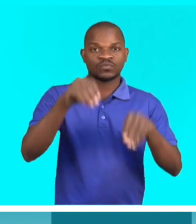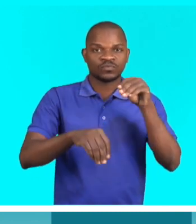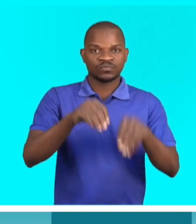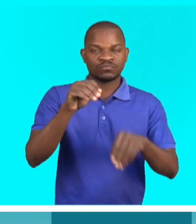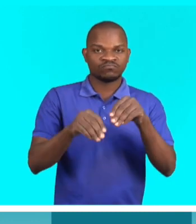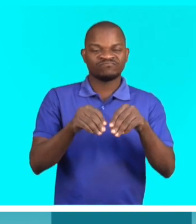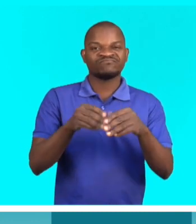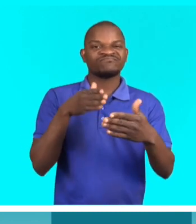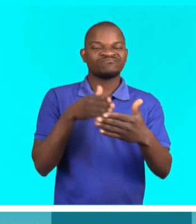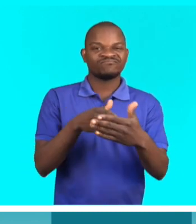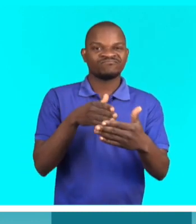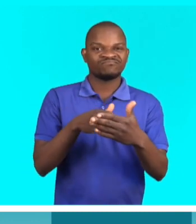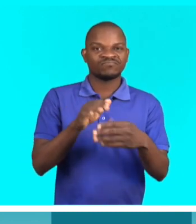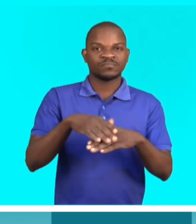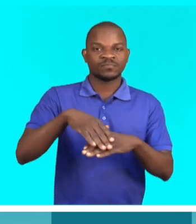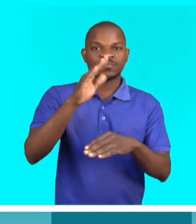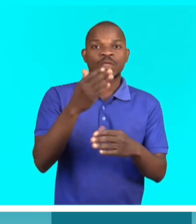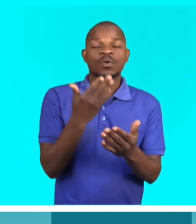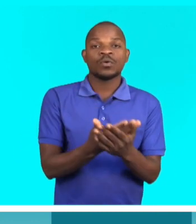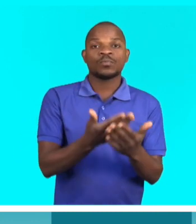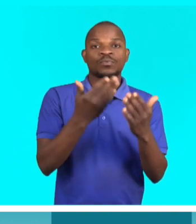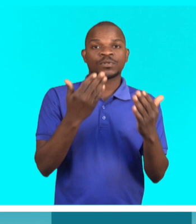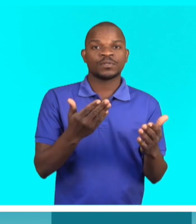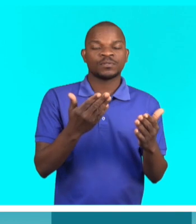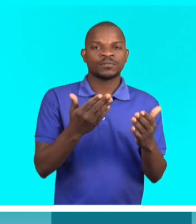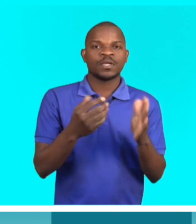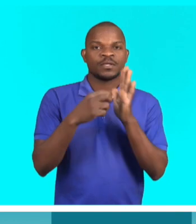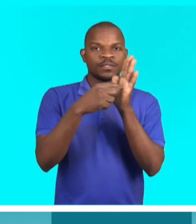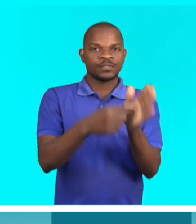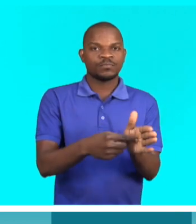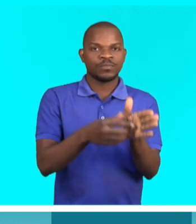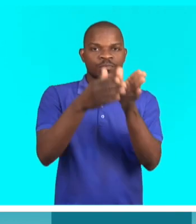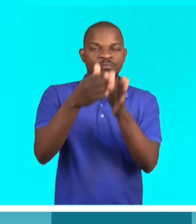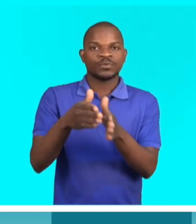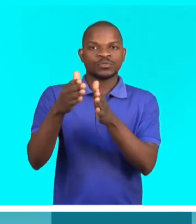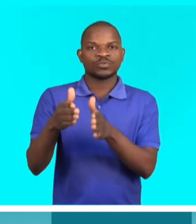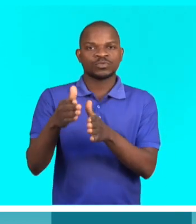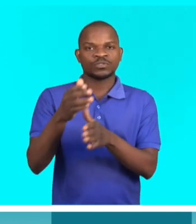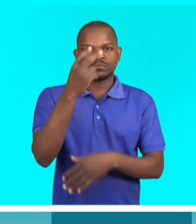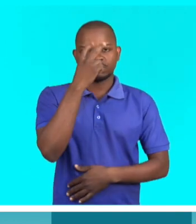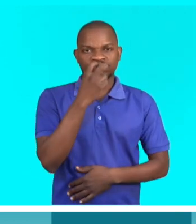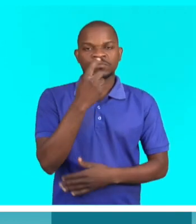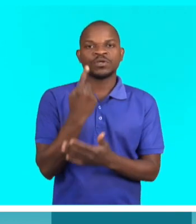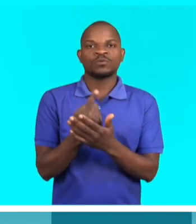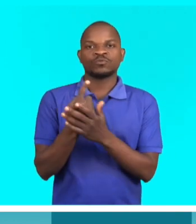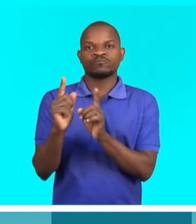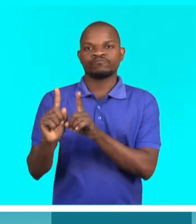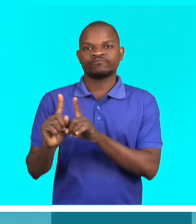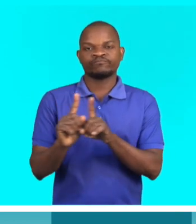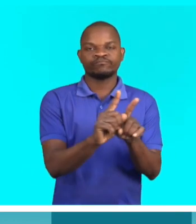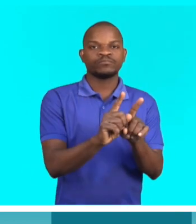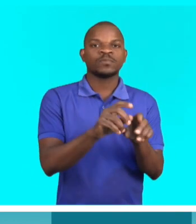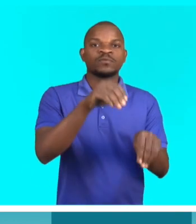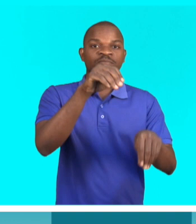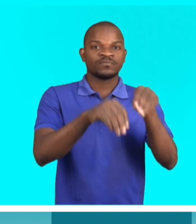de votação enviesado, porque sobretudo a pessoa, por exemplo, com deficiência visual, ele deve ser